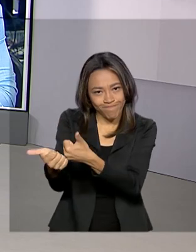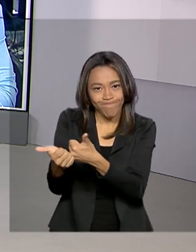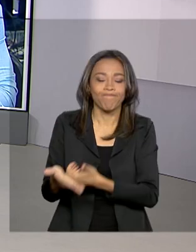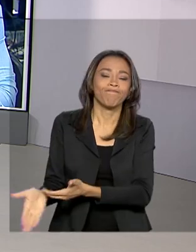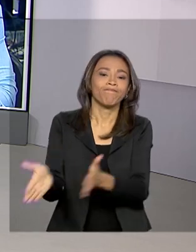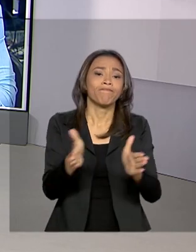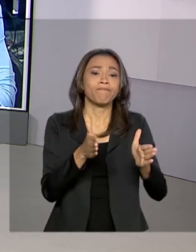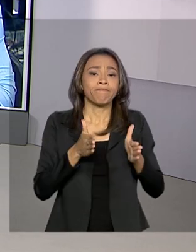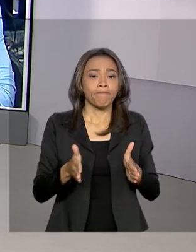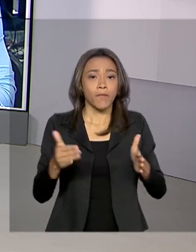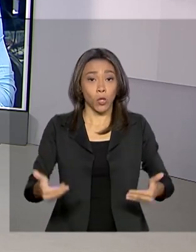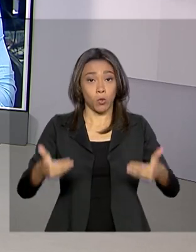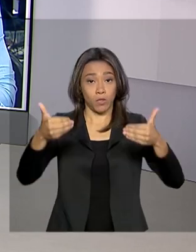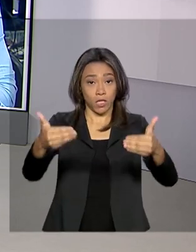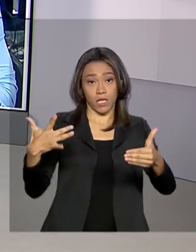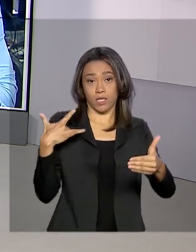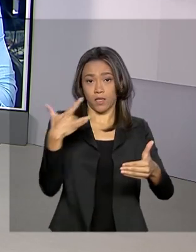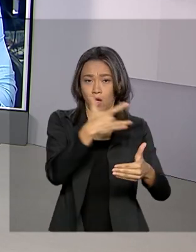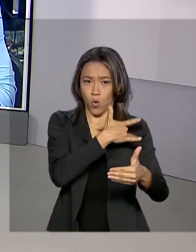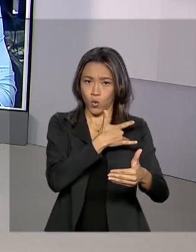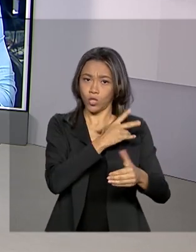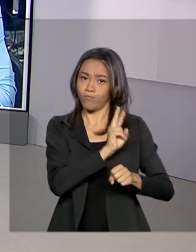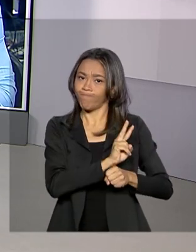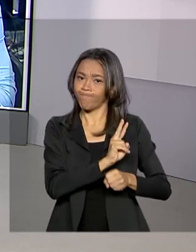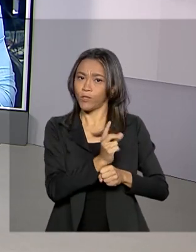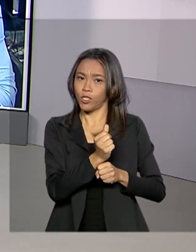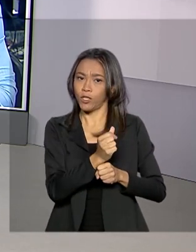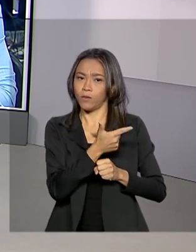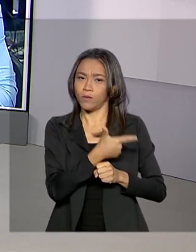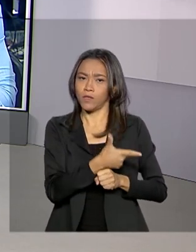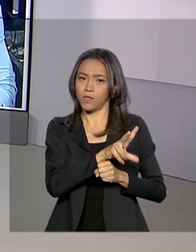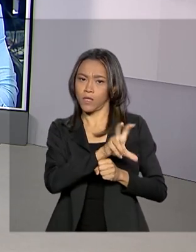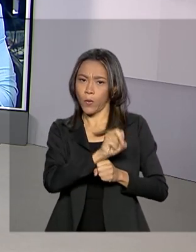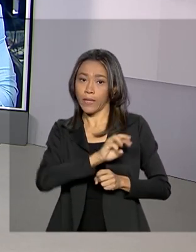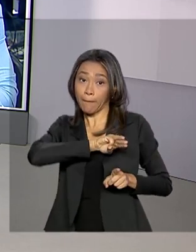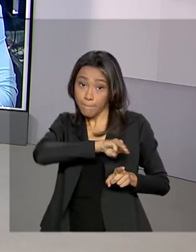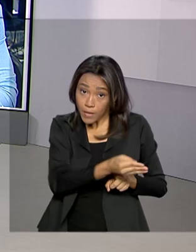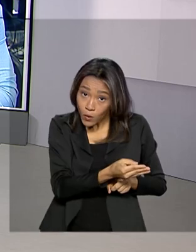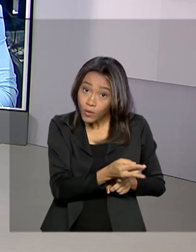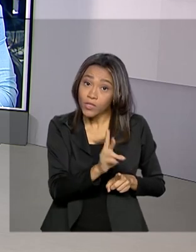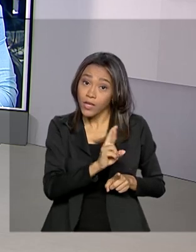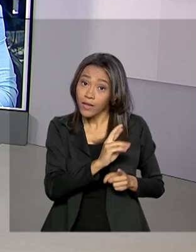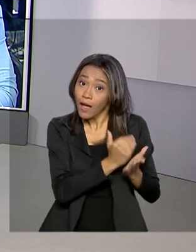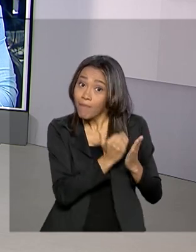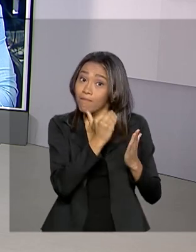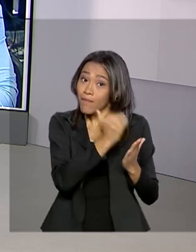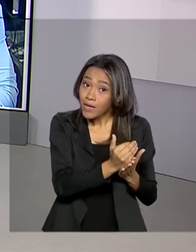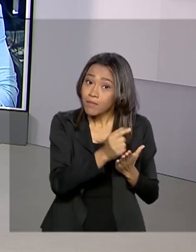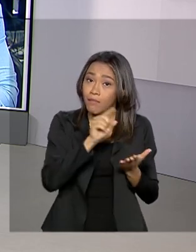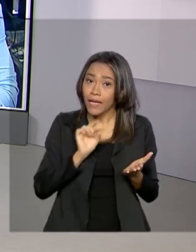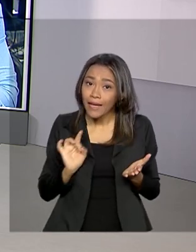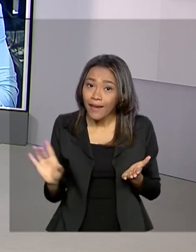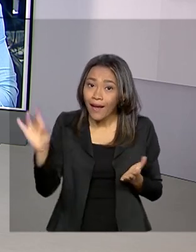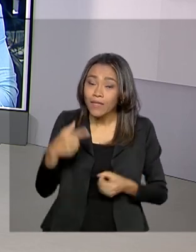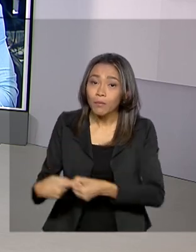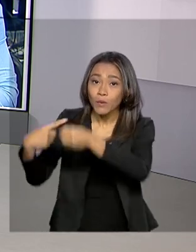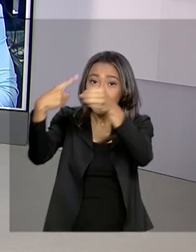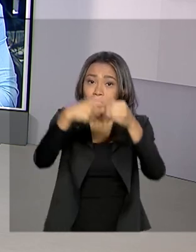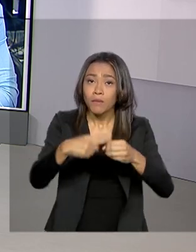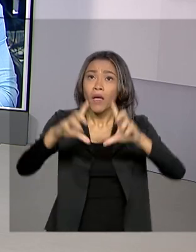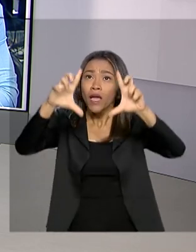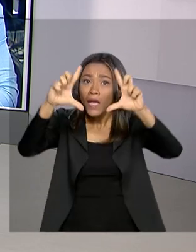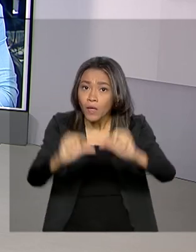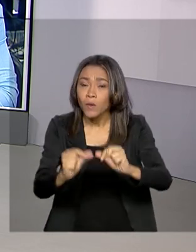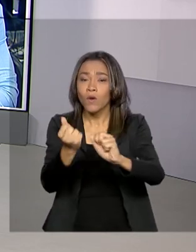E olha, o Ministério da Saúde reservou 250 milhões de reais a mais para que os municípios possam zerar as filas de